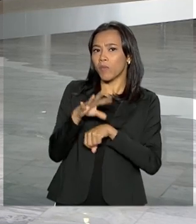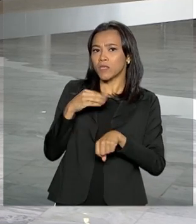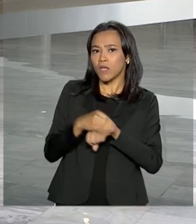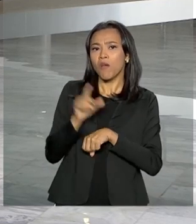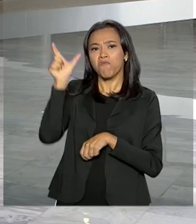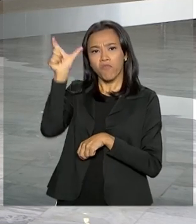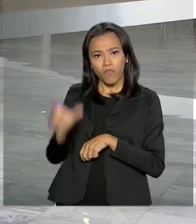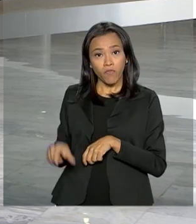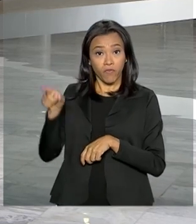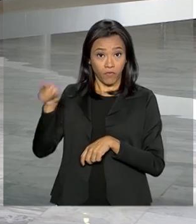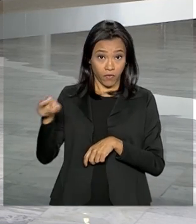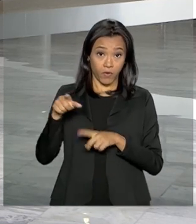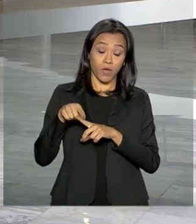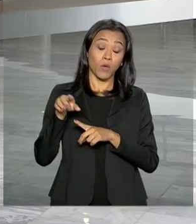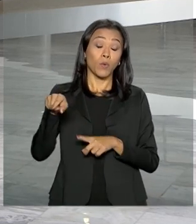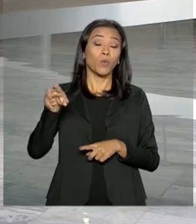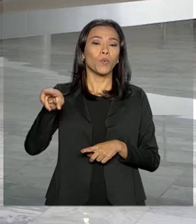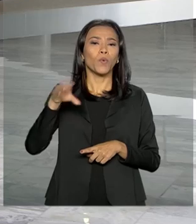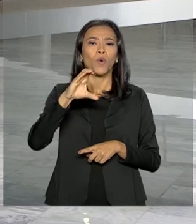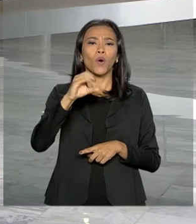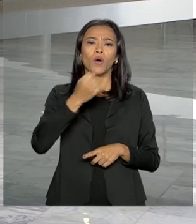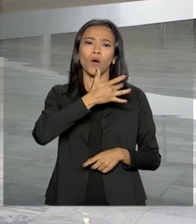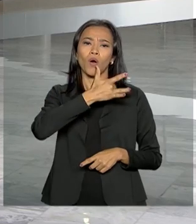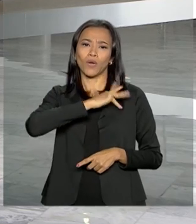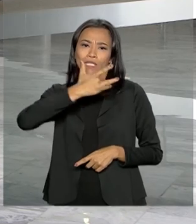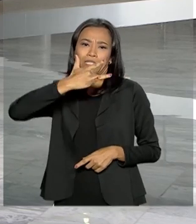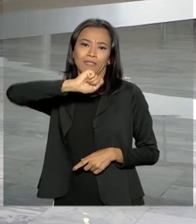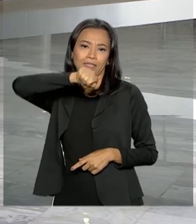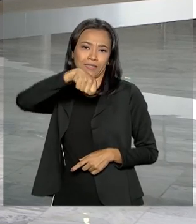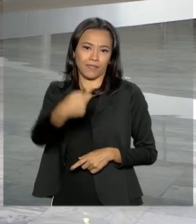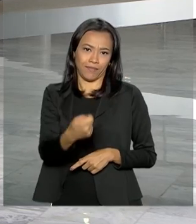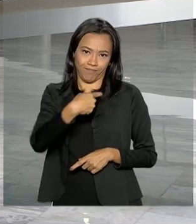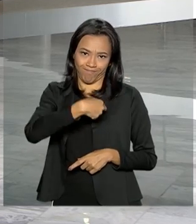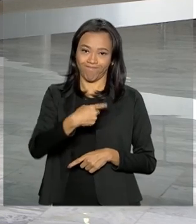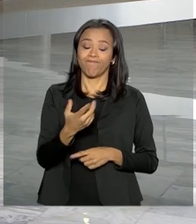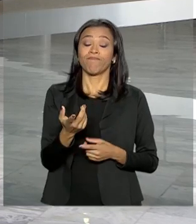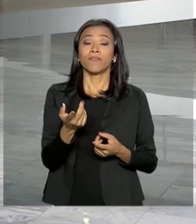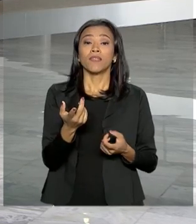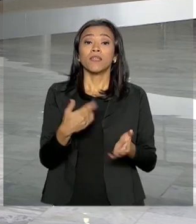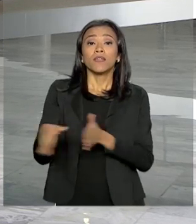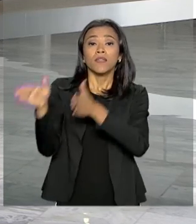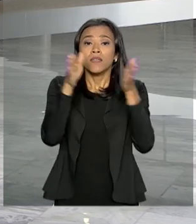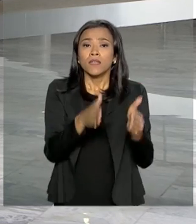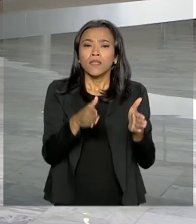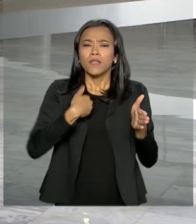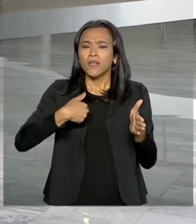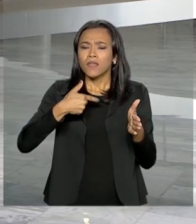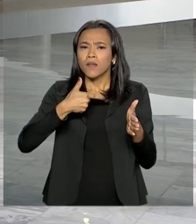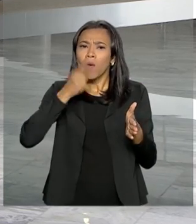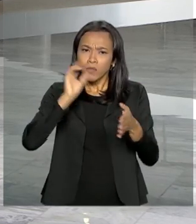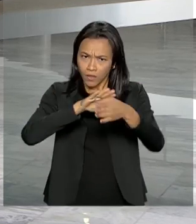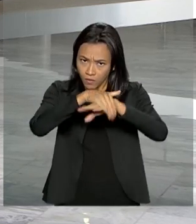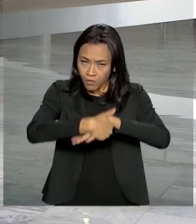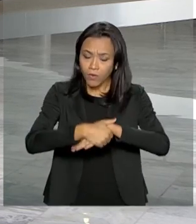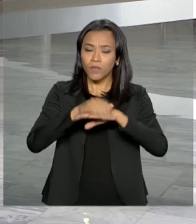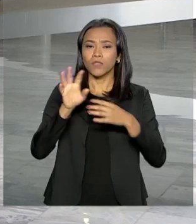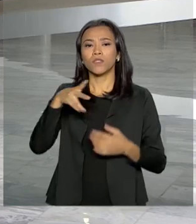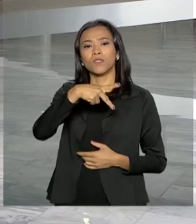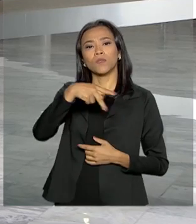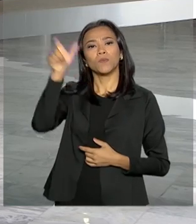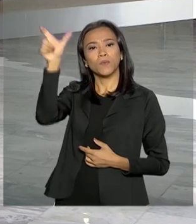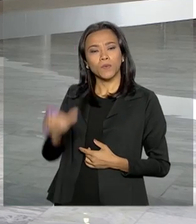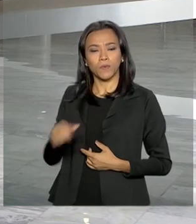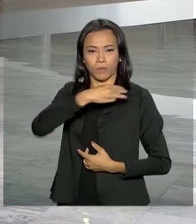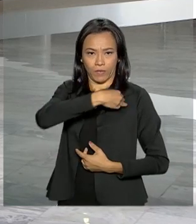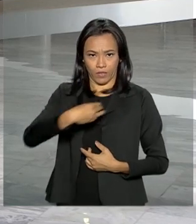da Casa Civil, Onyx Lorenzoni. E ontem à noite, o ministro da Justiça e Segurança Pública,